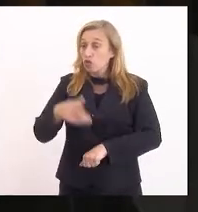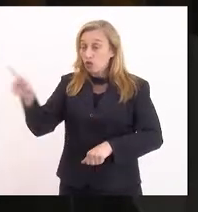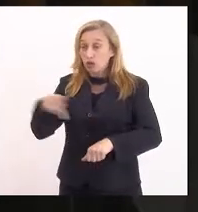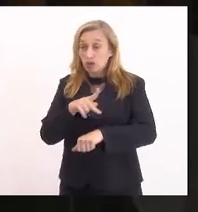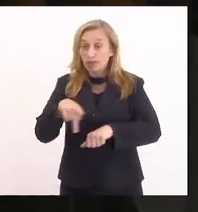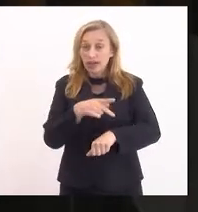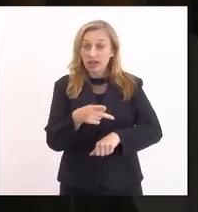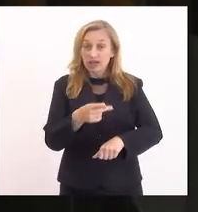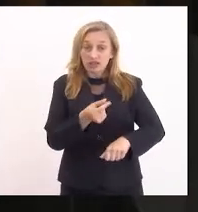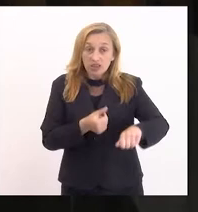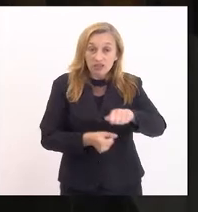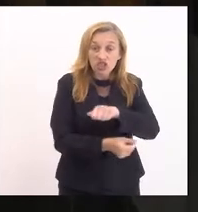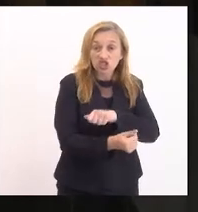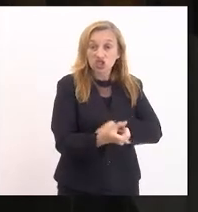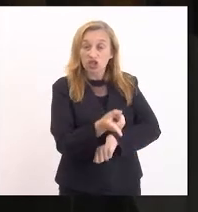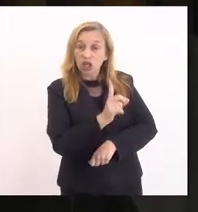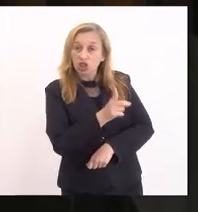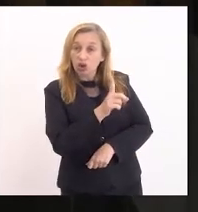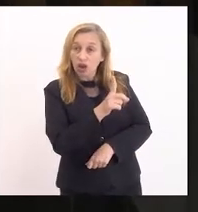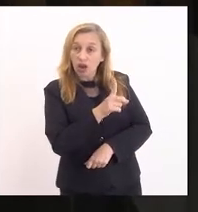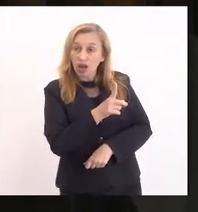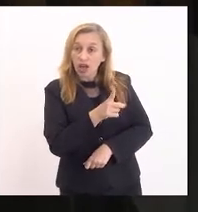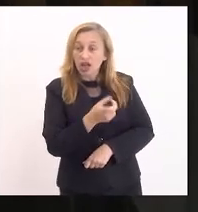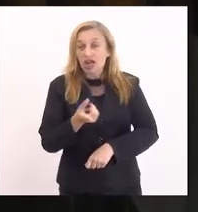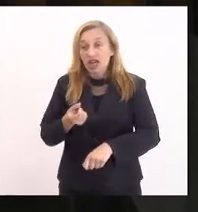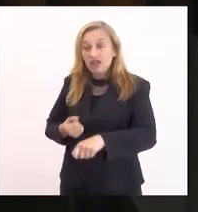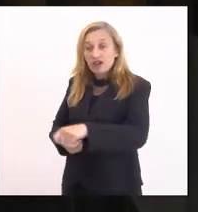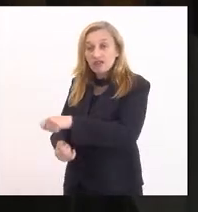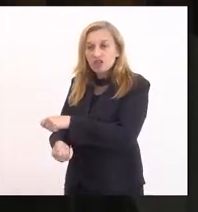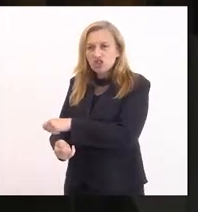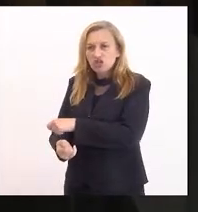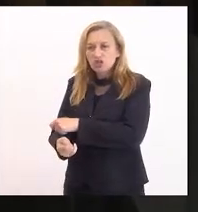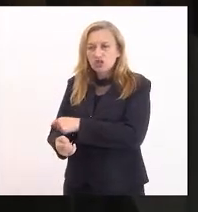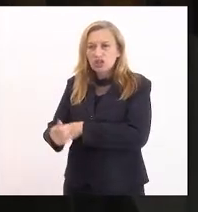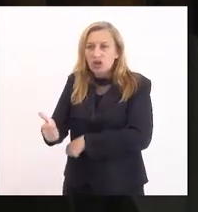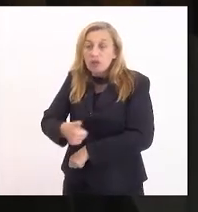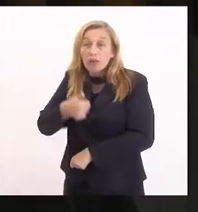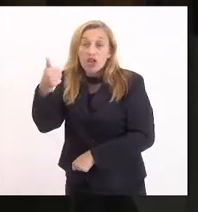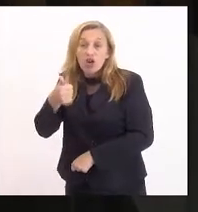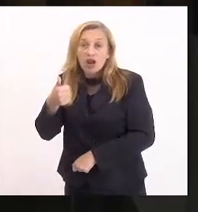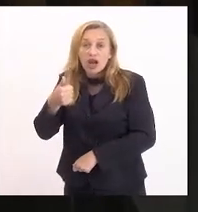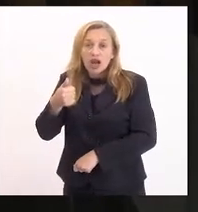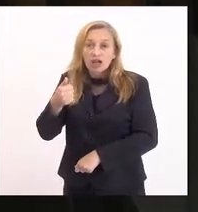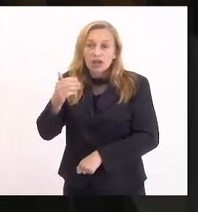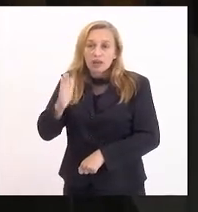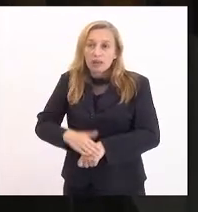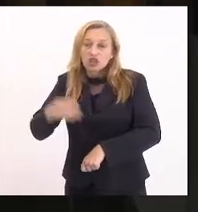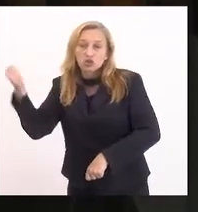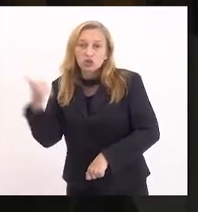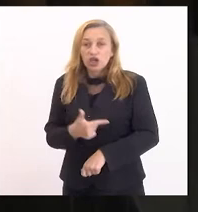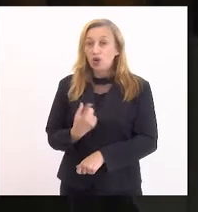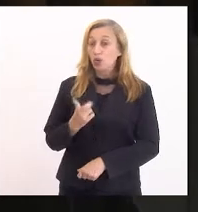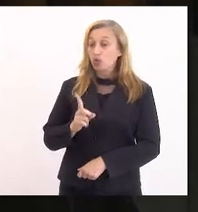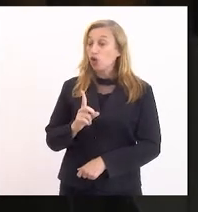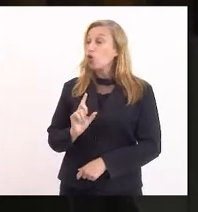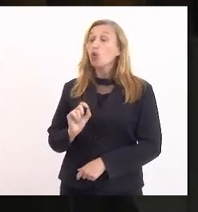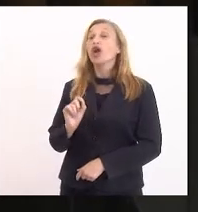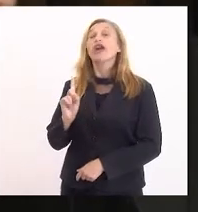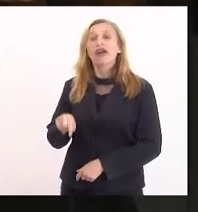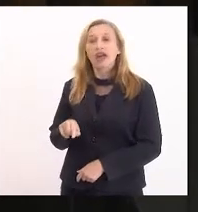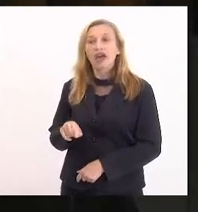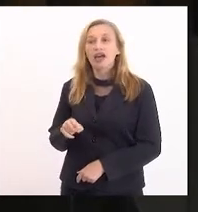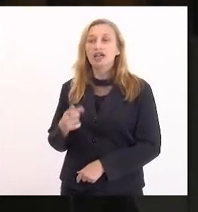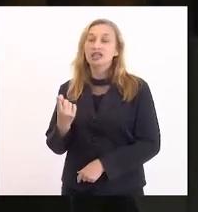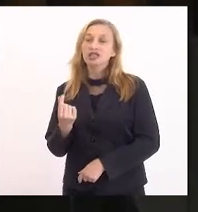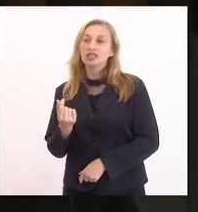investir em dólar, ele vai investir naquilo que rende mais do que o dólar. O que é que rende mais do o dólar? Taxa